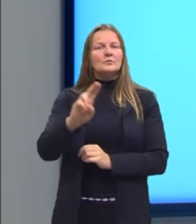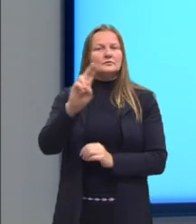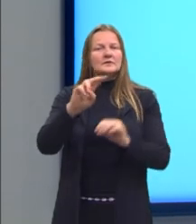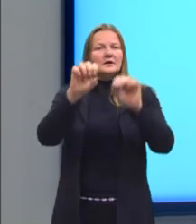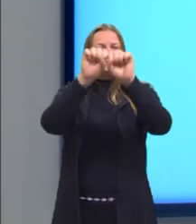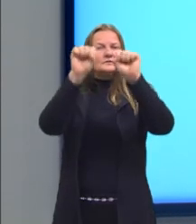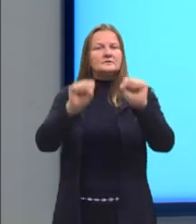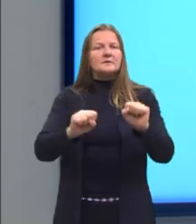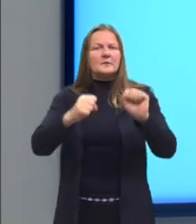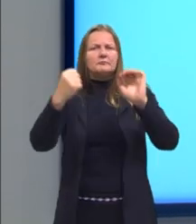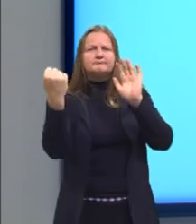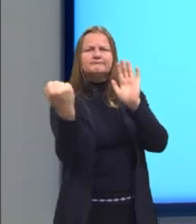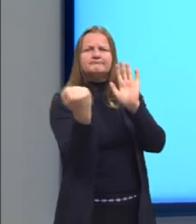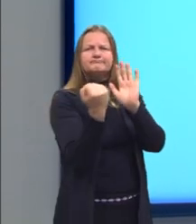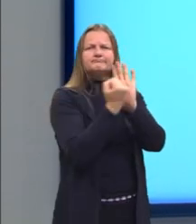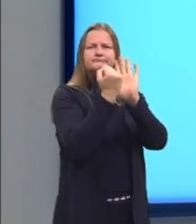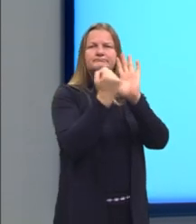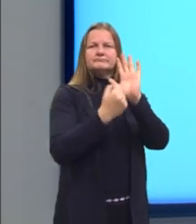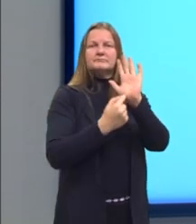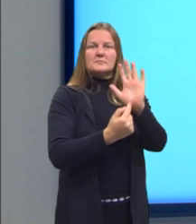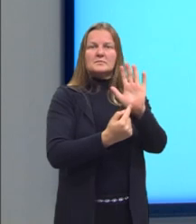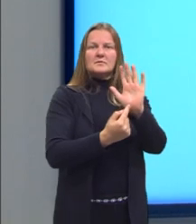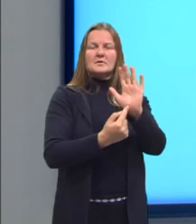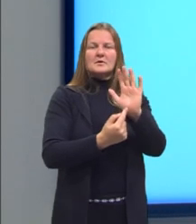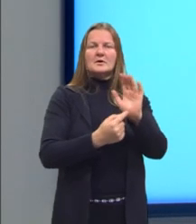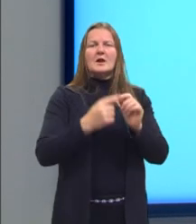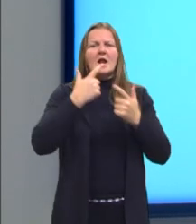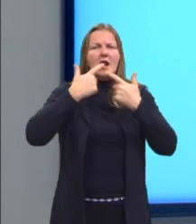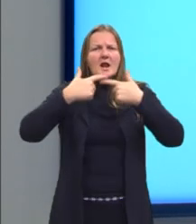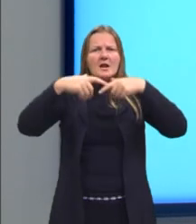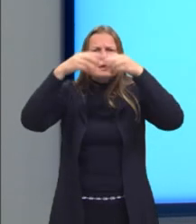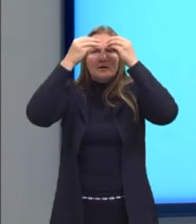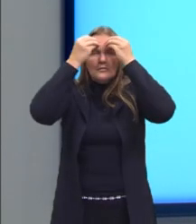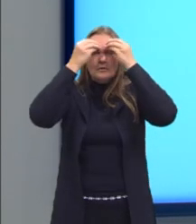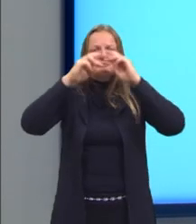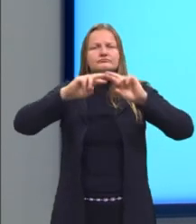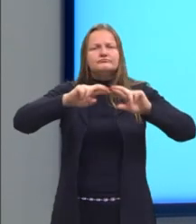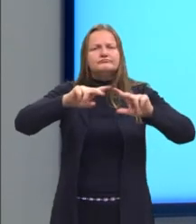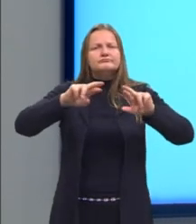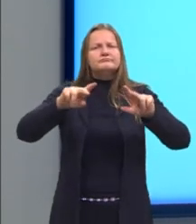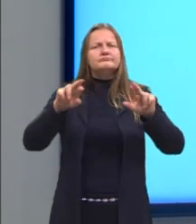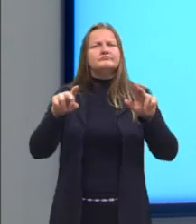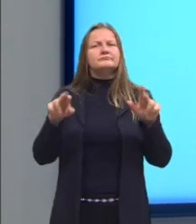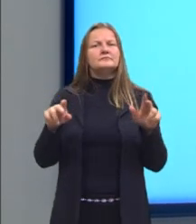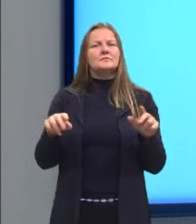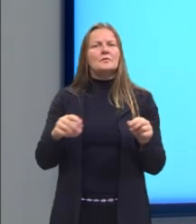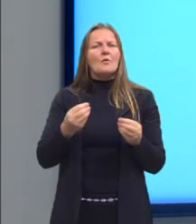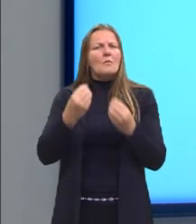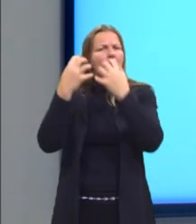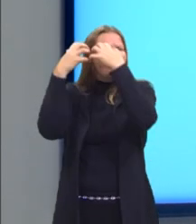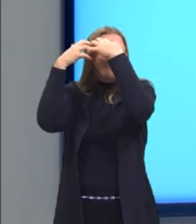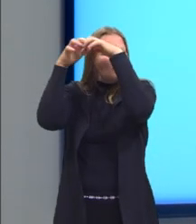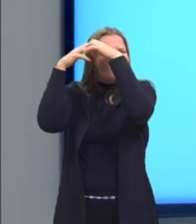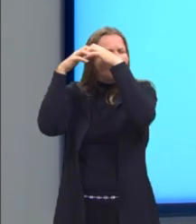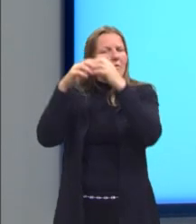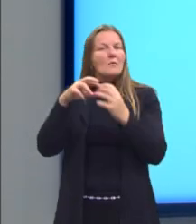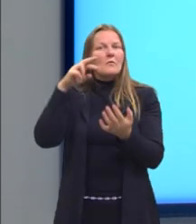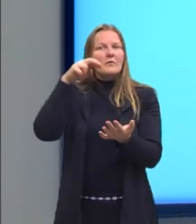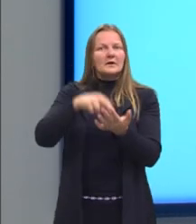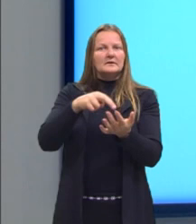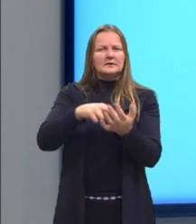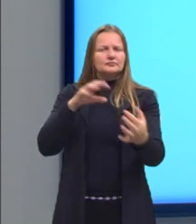simbólicos das diferentes linguagens como meios de organização cognitiva da realidade,